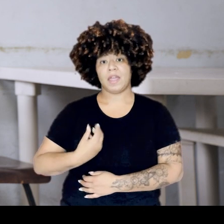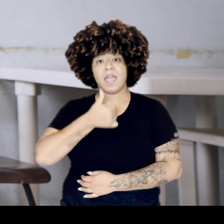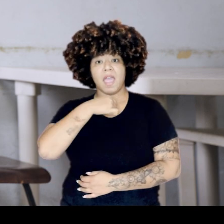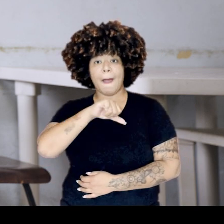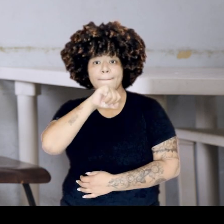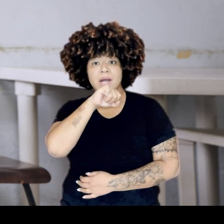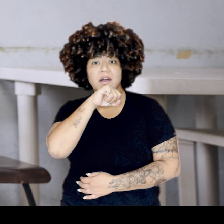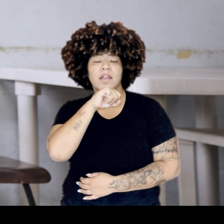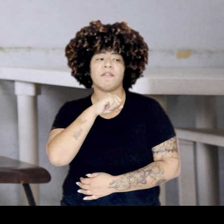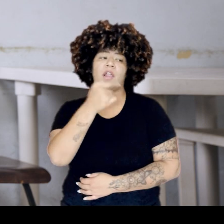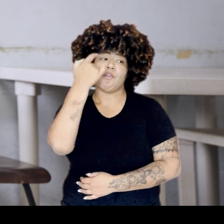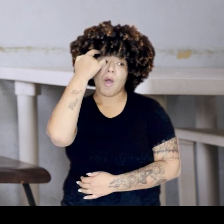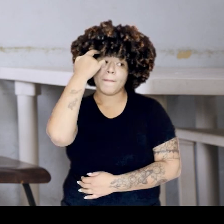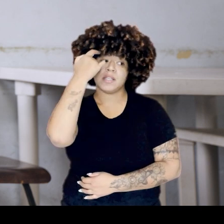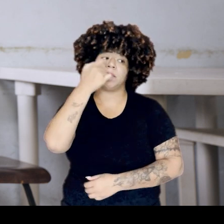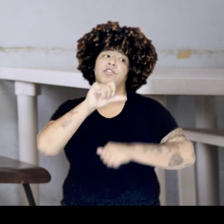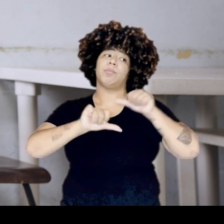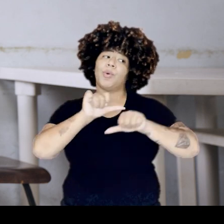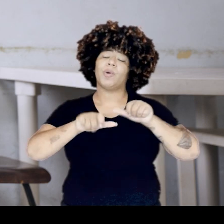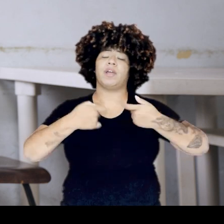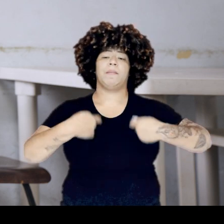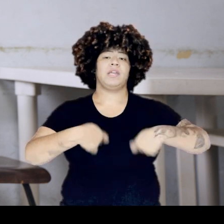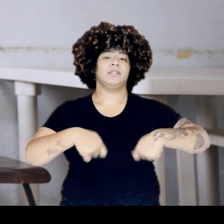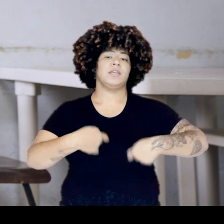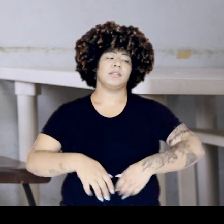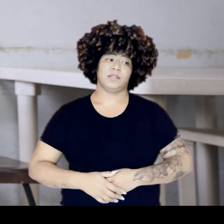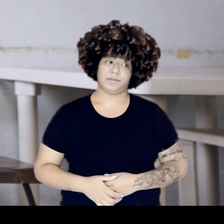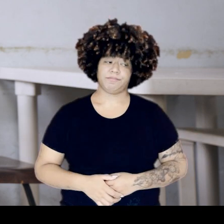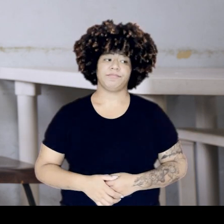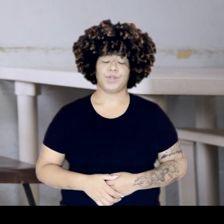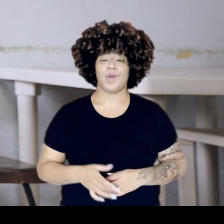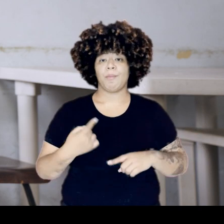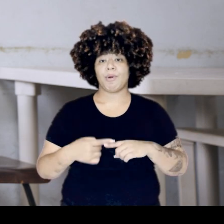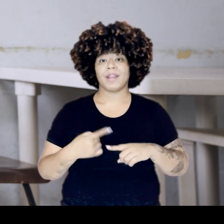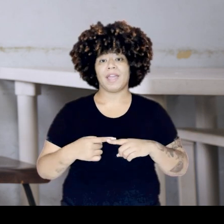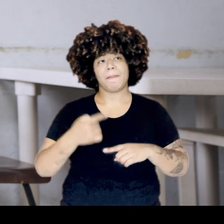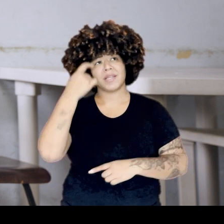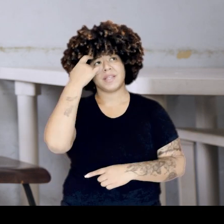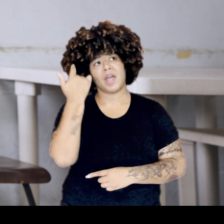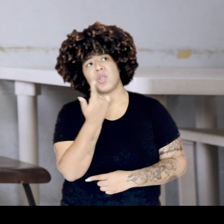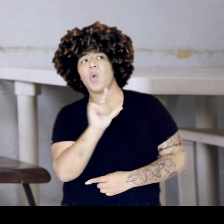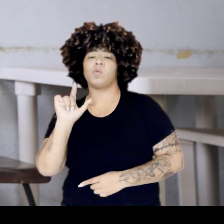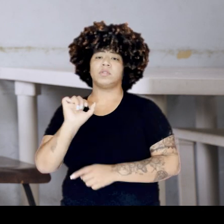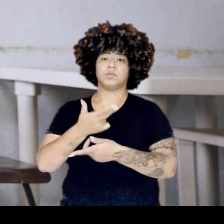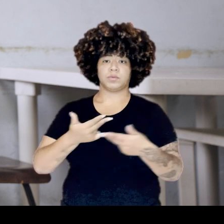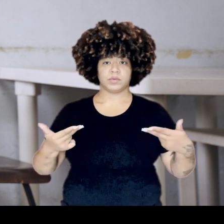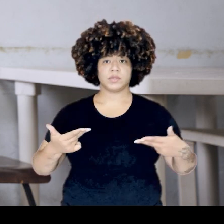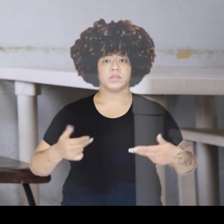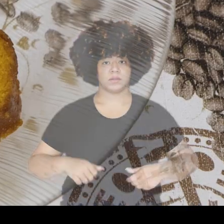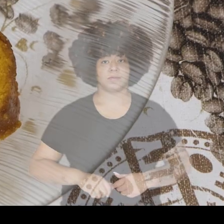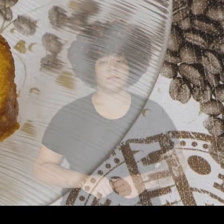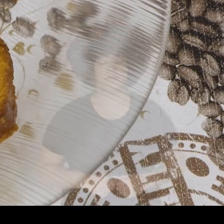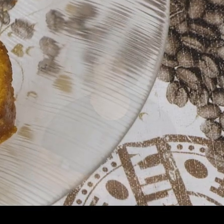vida e minha mãe, acho que ela também pensou nisso pra me distrair, né? Pra encher um pouco minha cabeça, pra eu parar de